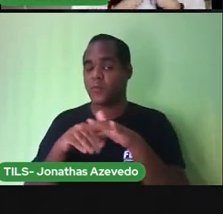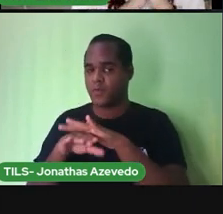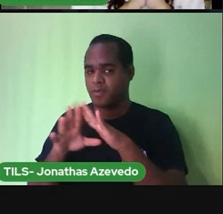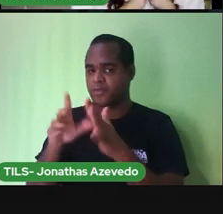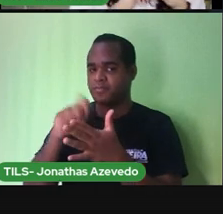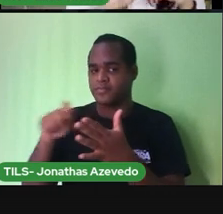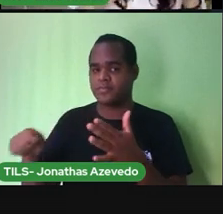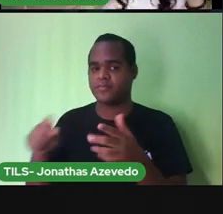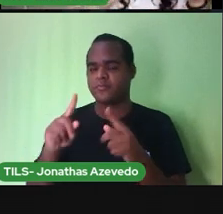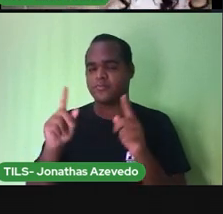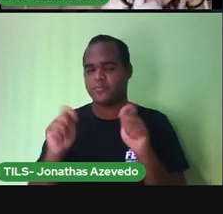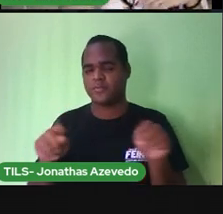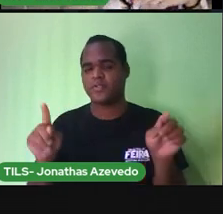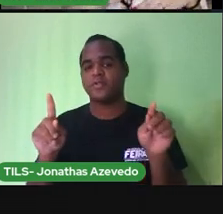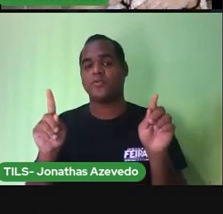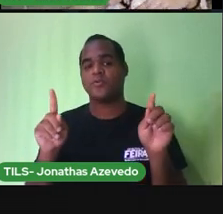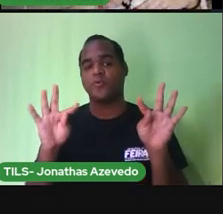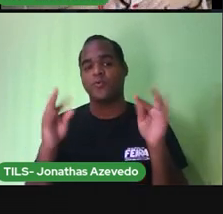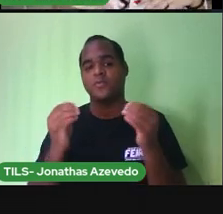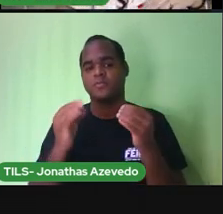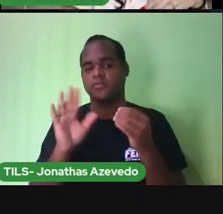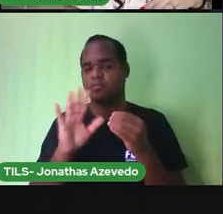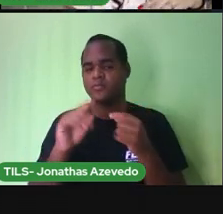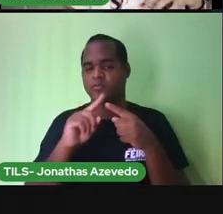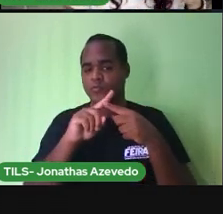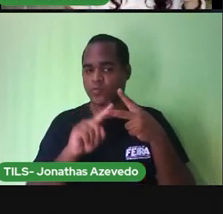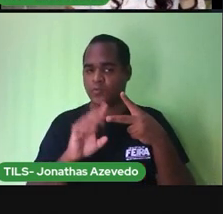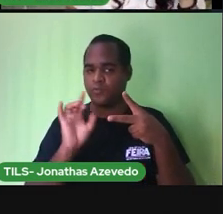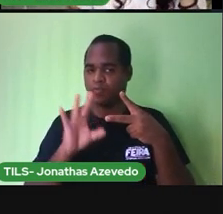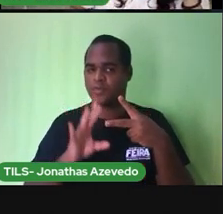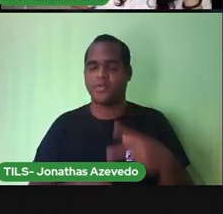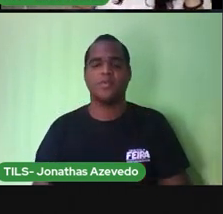não precisa ser todos a próxima pediu dois ok